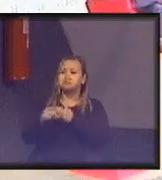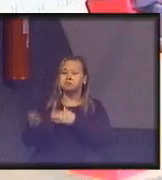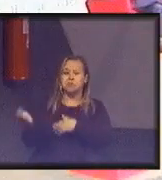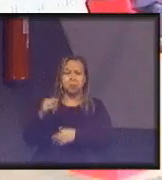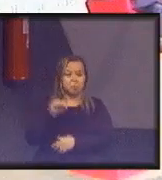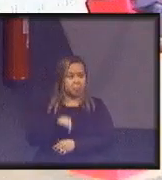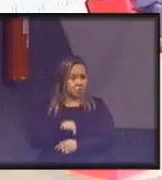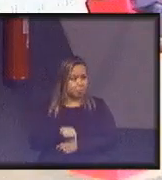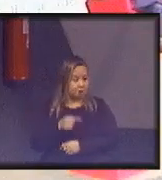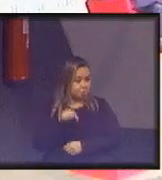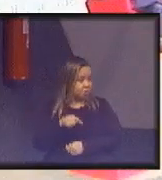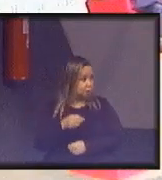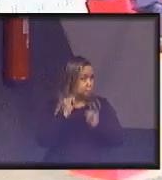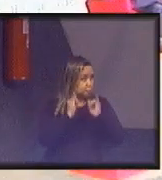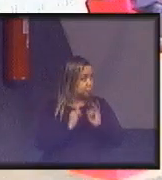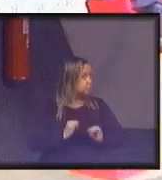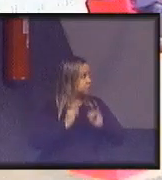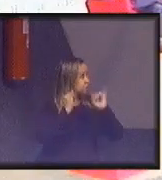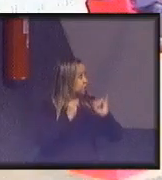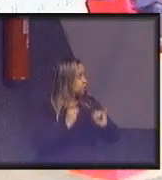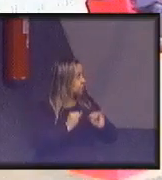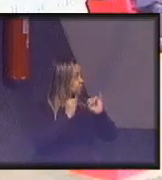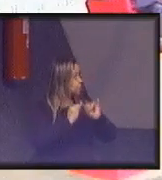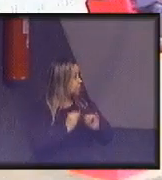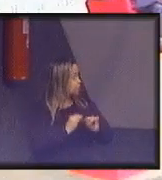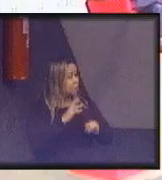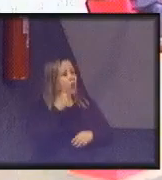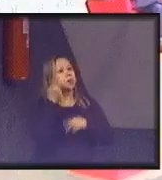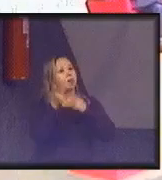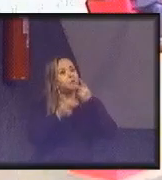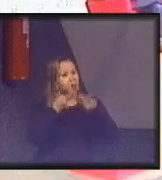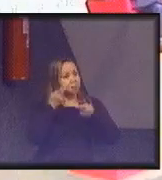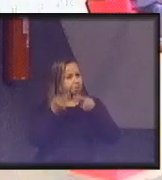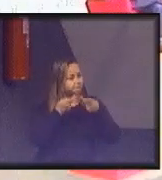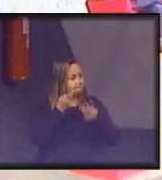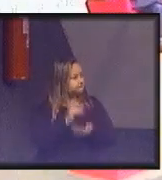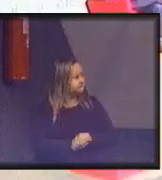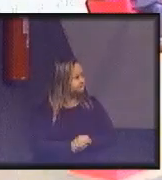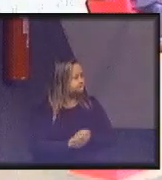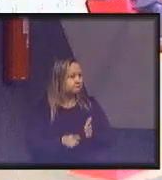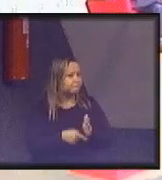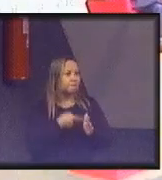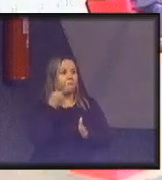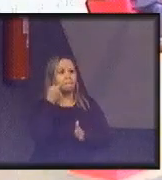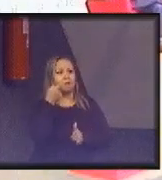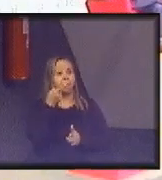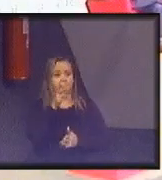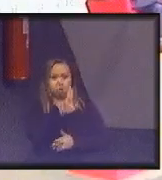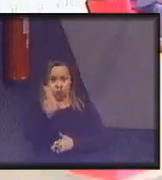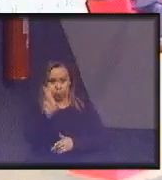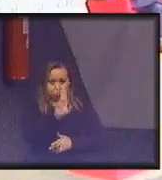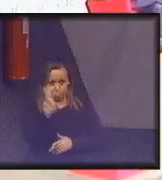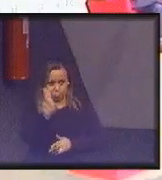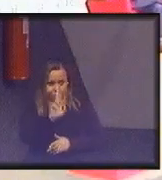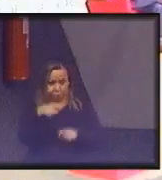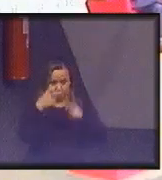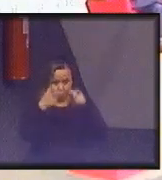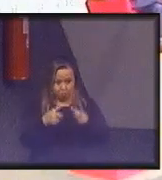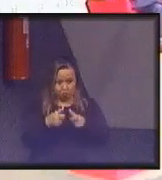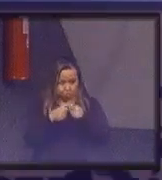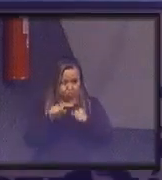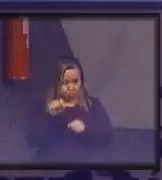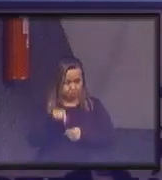Essa figura ela fala o seguinte, primeiro vamos nomear onde nós estamos.